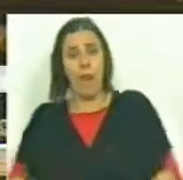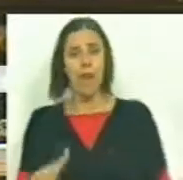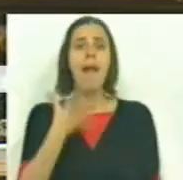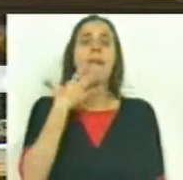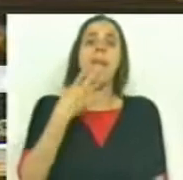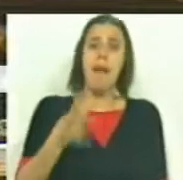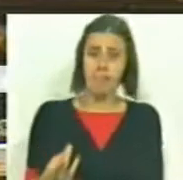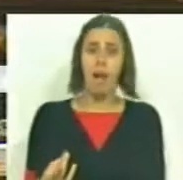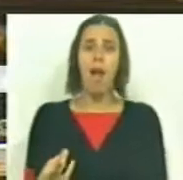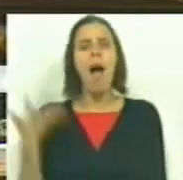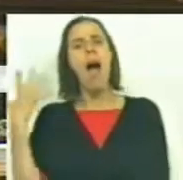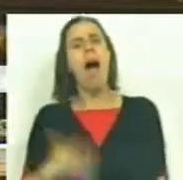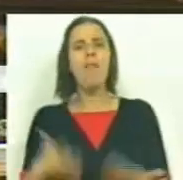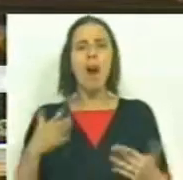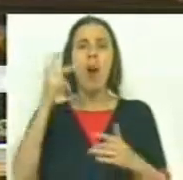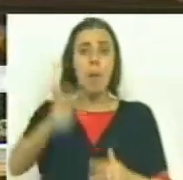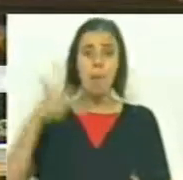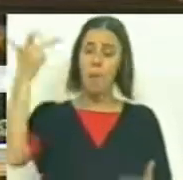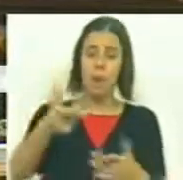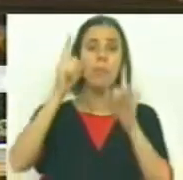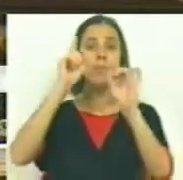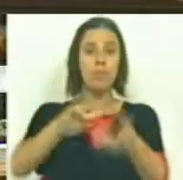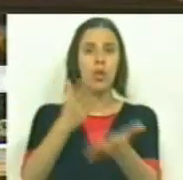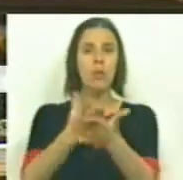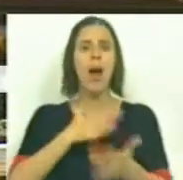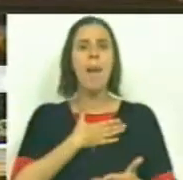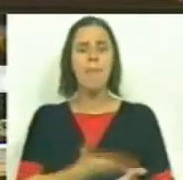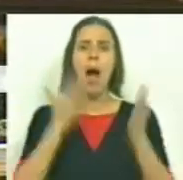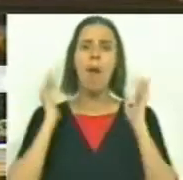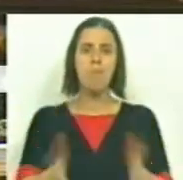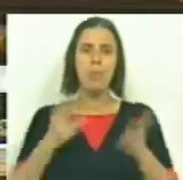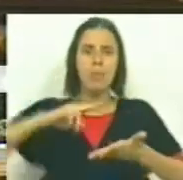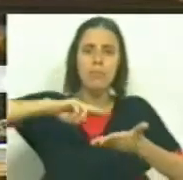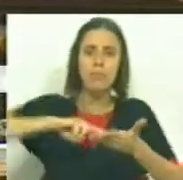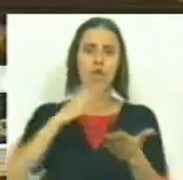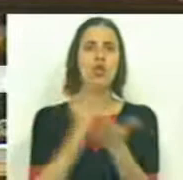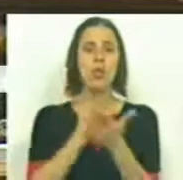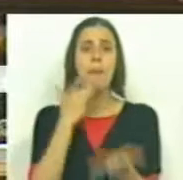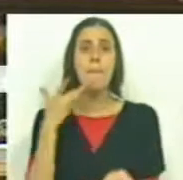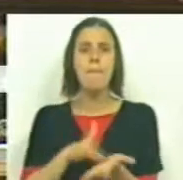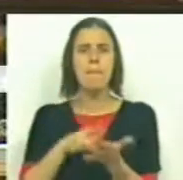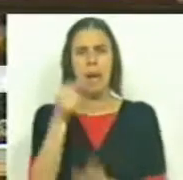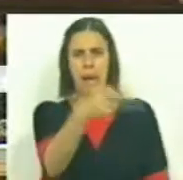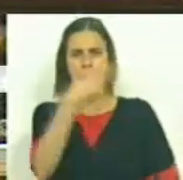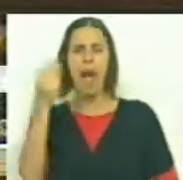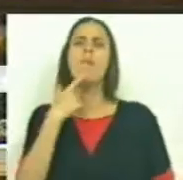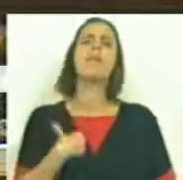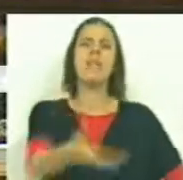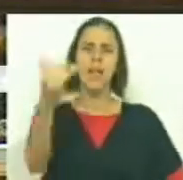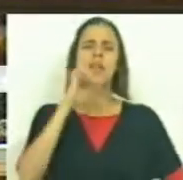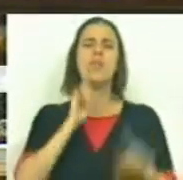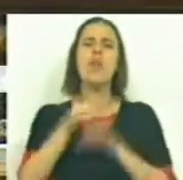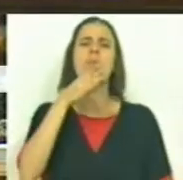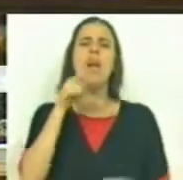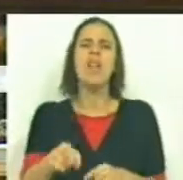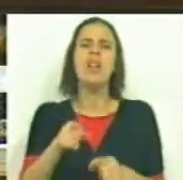férias, o subsídio de Natal, pretende que o próximo ano eletivo comece sem passo escolar para os estudantes e com os manuais mais caros. Diga-nos lá,